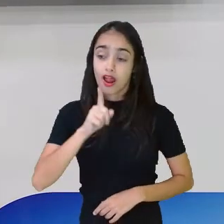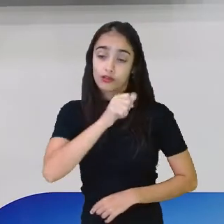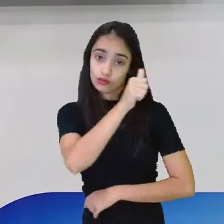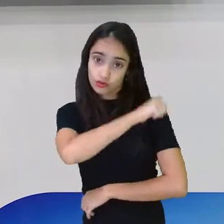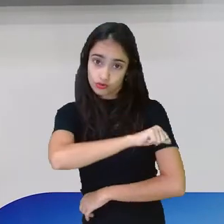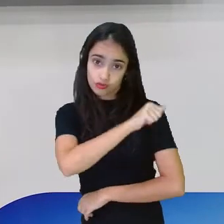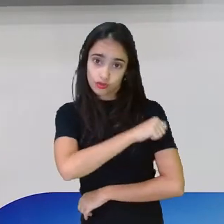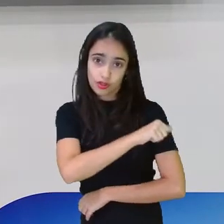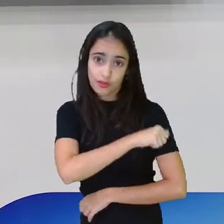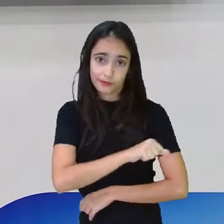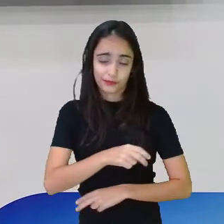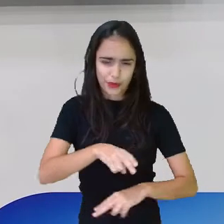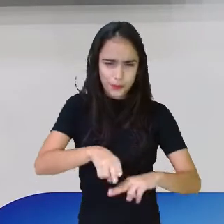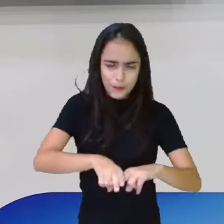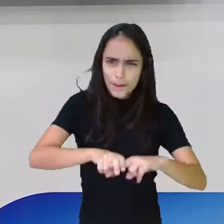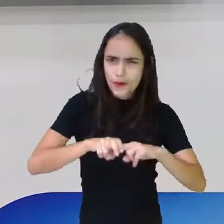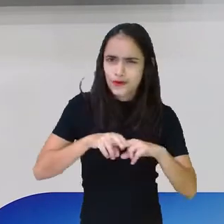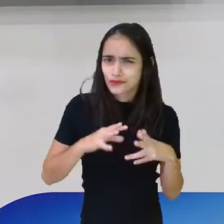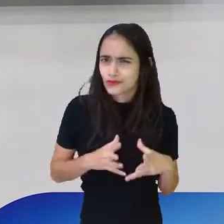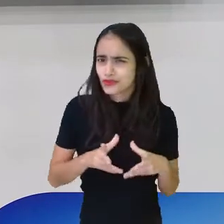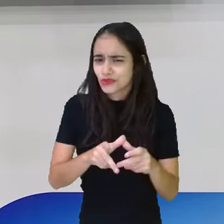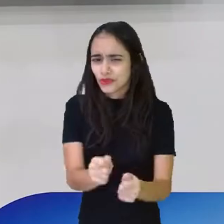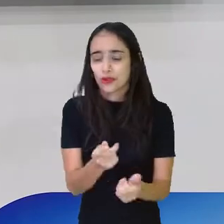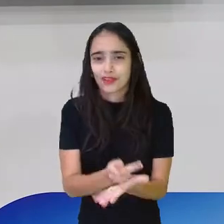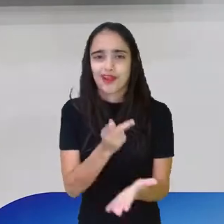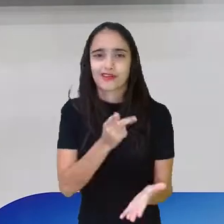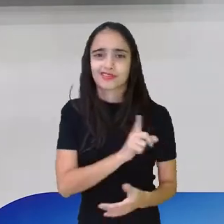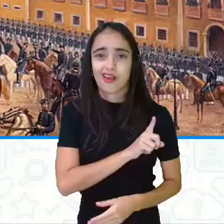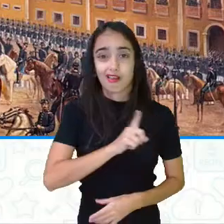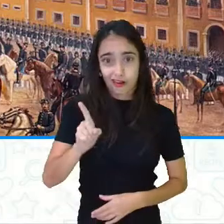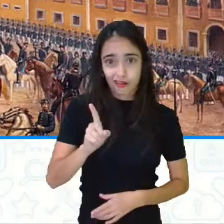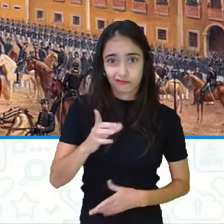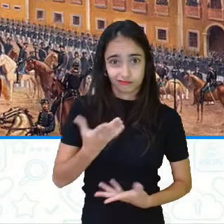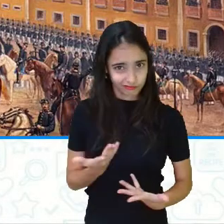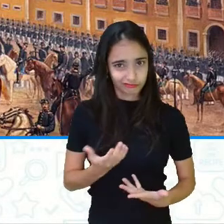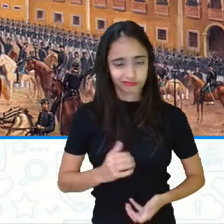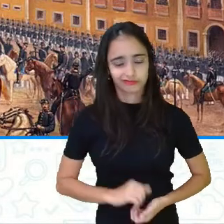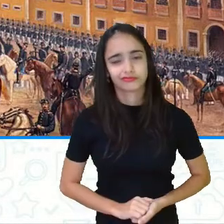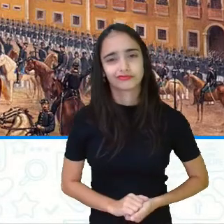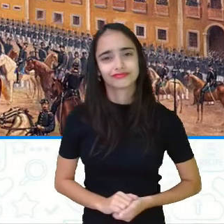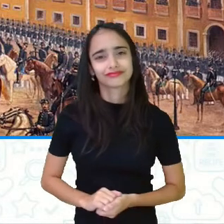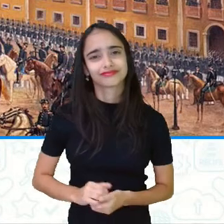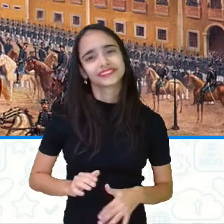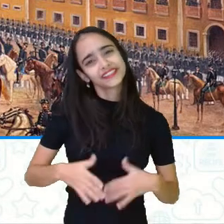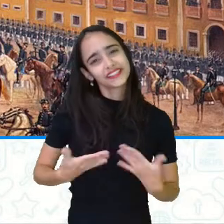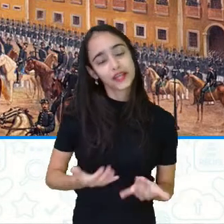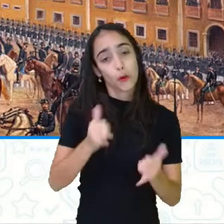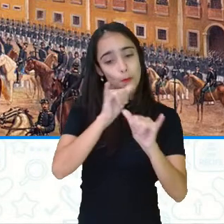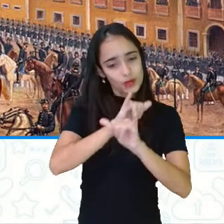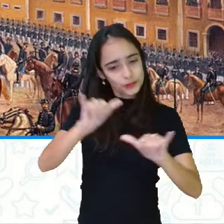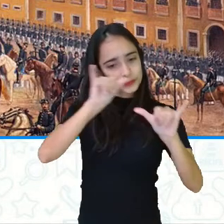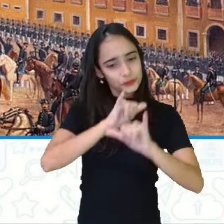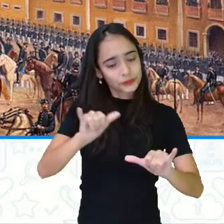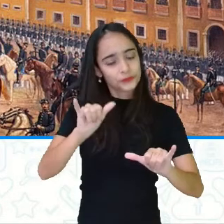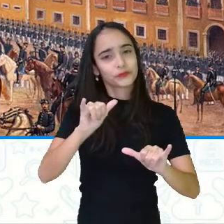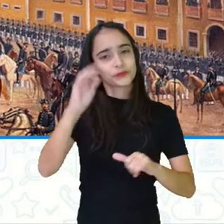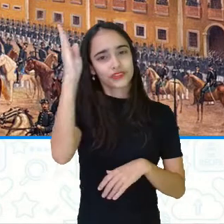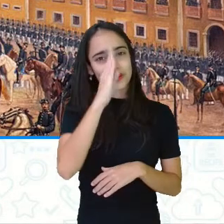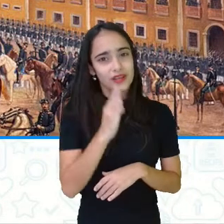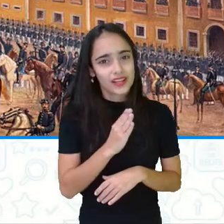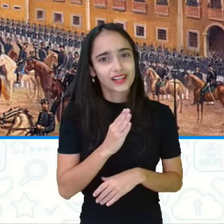que todos esses fatos aconteceram lá, tá certo? E aqui, ó, a Proclamação da República, dia 15 de novembro de